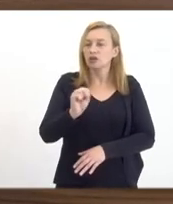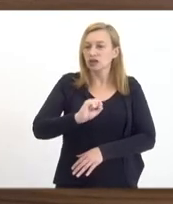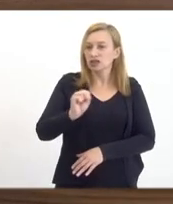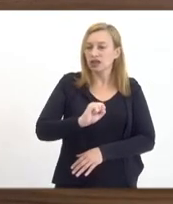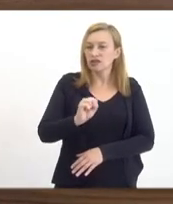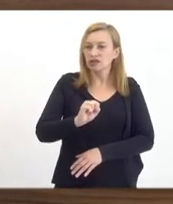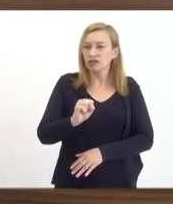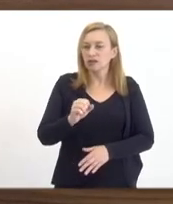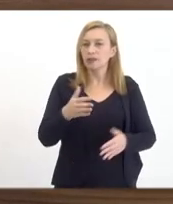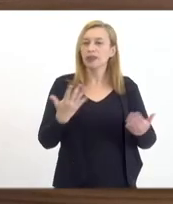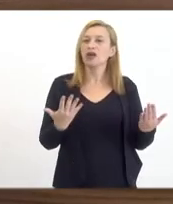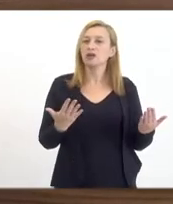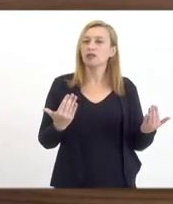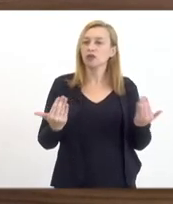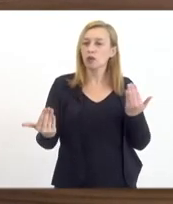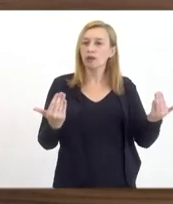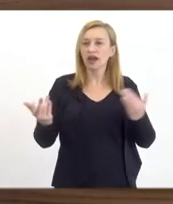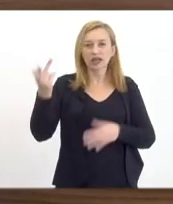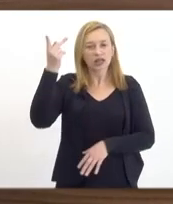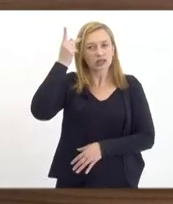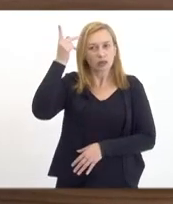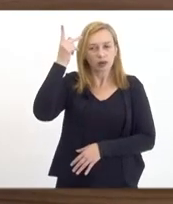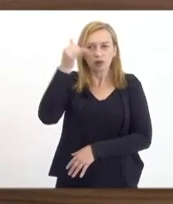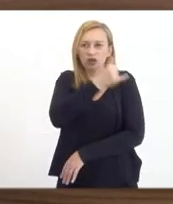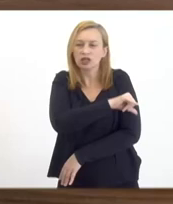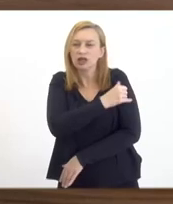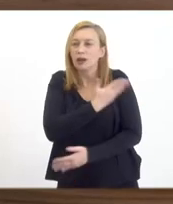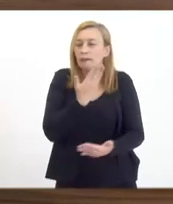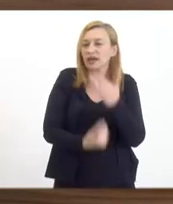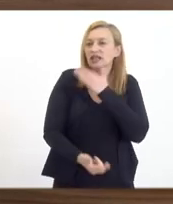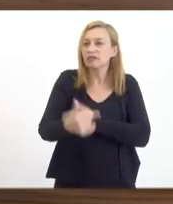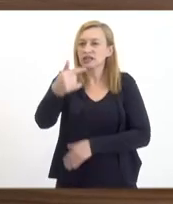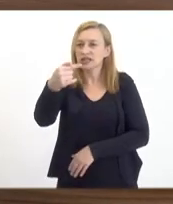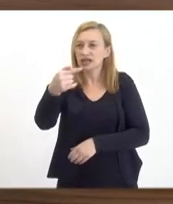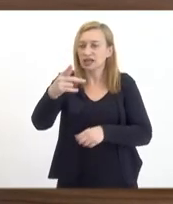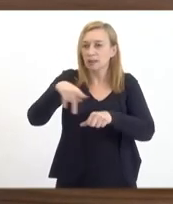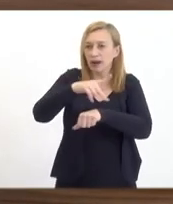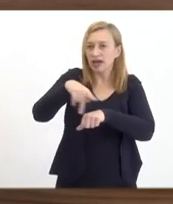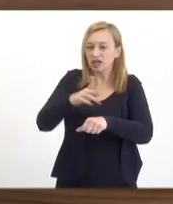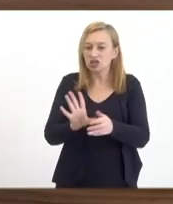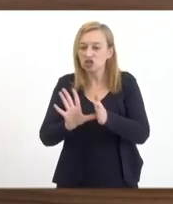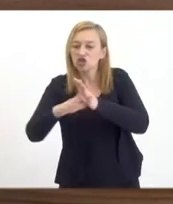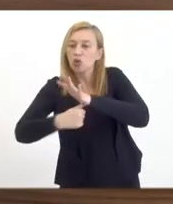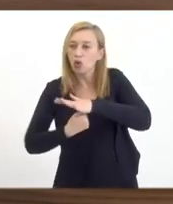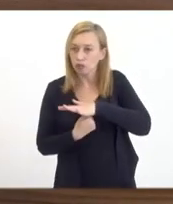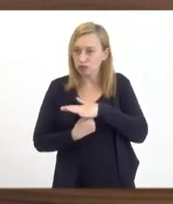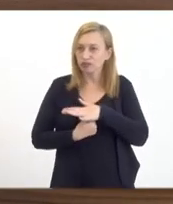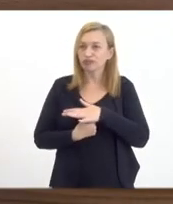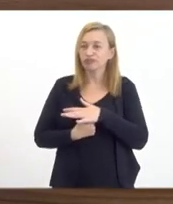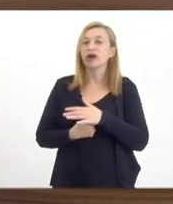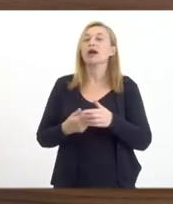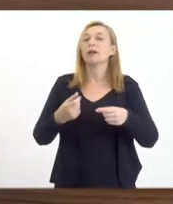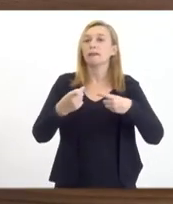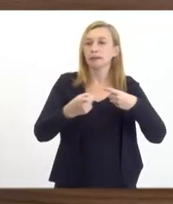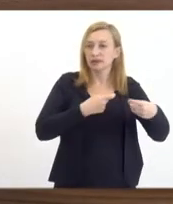Rio e São Paulo, só perdíamos para sete países, seis países, países esses que estavam em guerra civil.